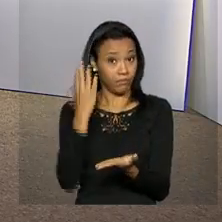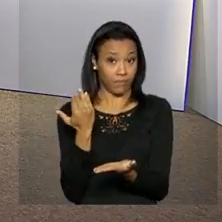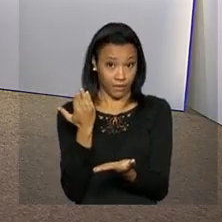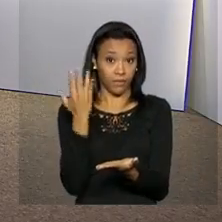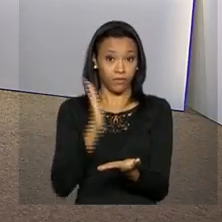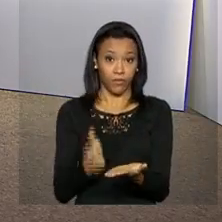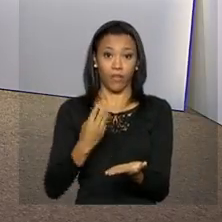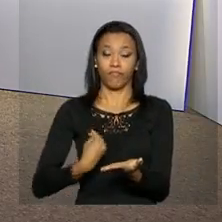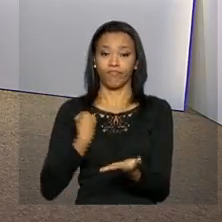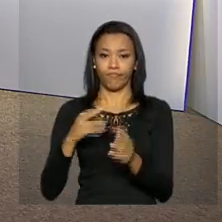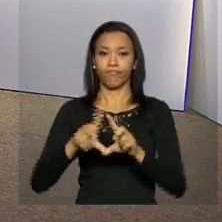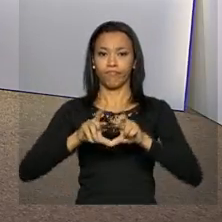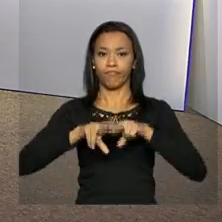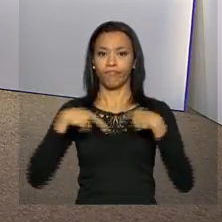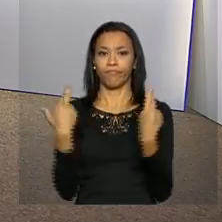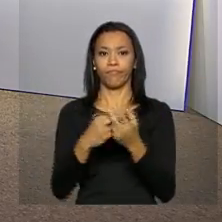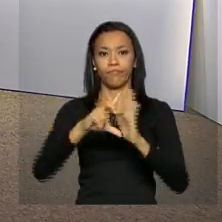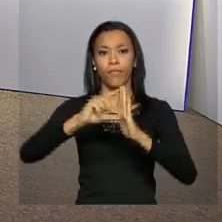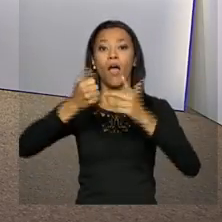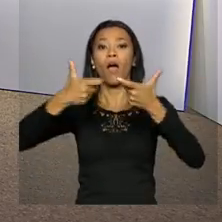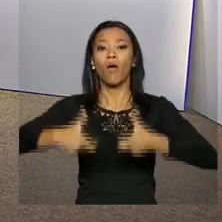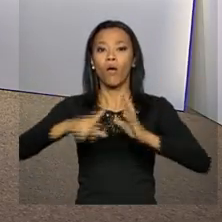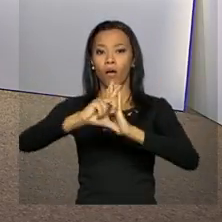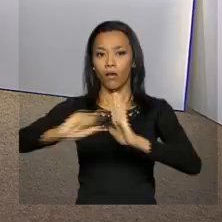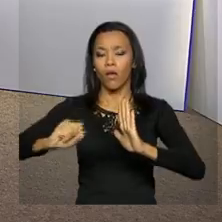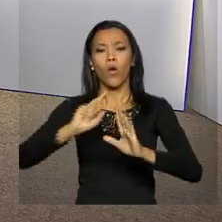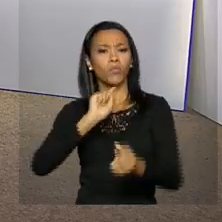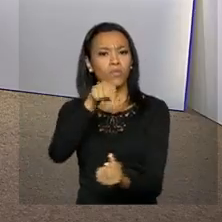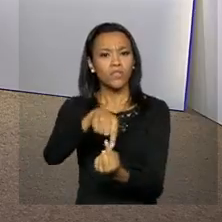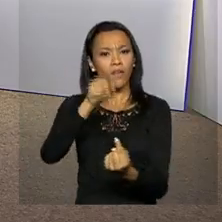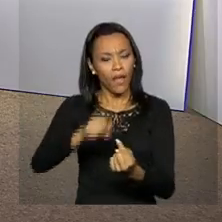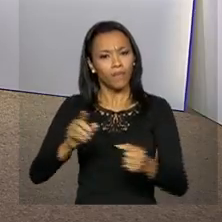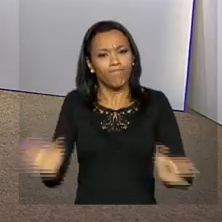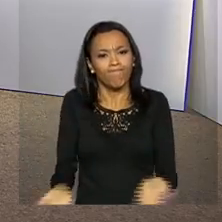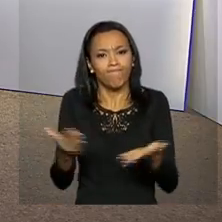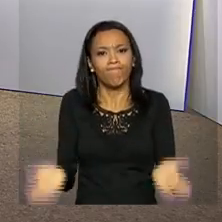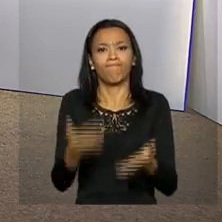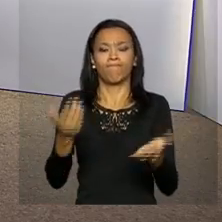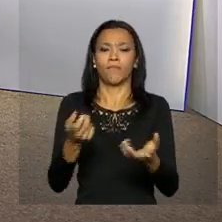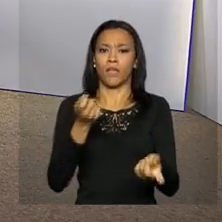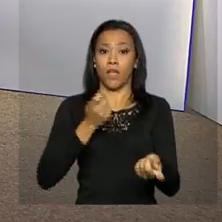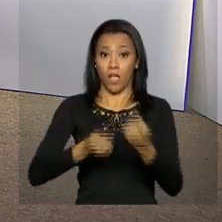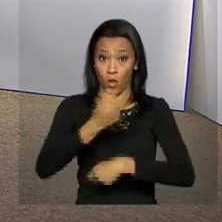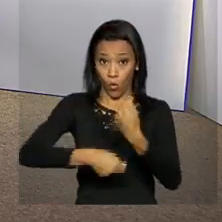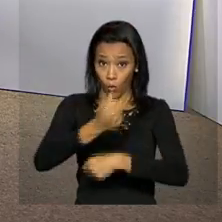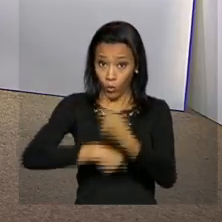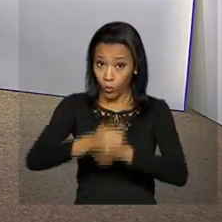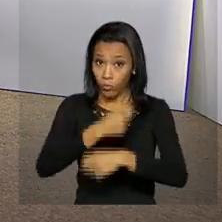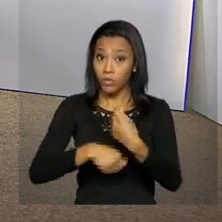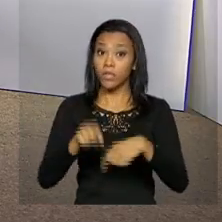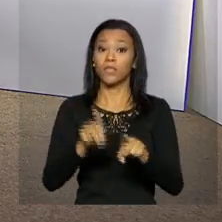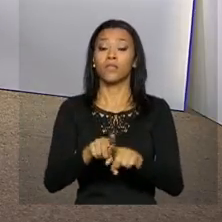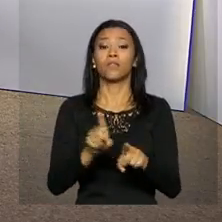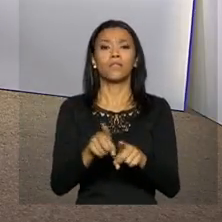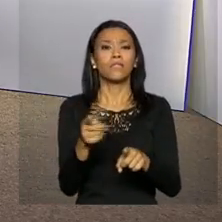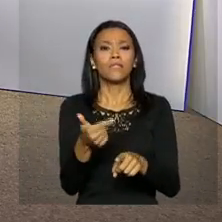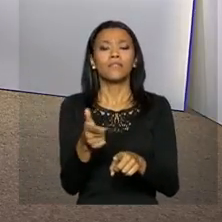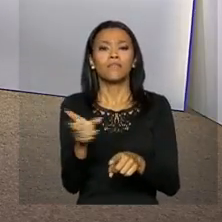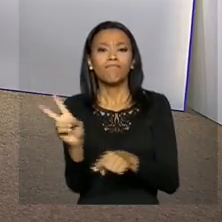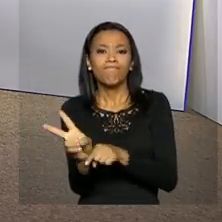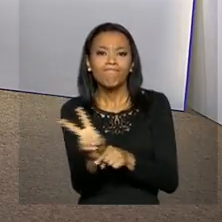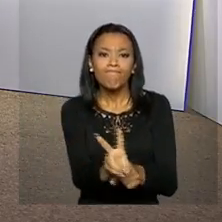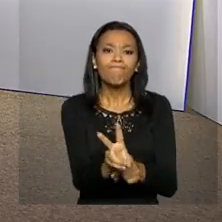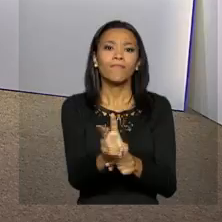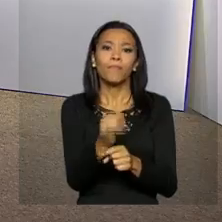Planalto. A proposta do governo é estimular a economia com medidas de incentivo ao crédito sem criar novas fontes de financiamento,